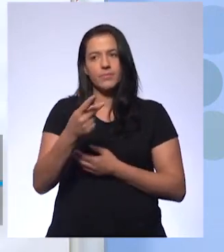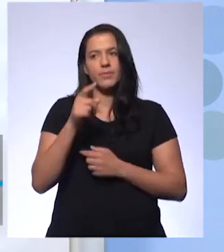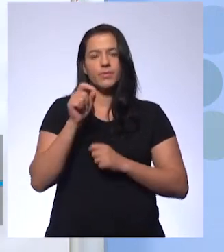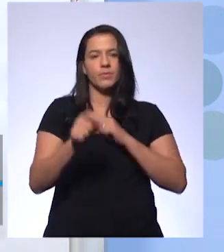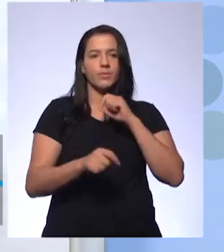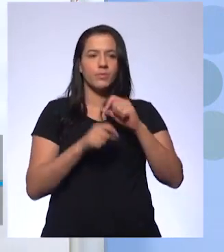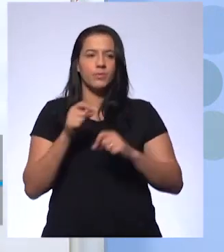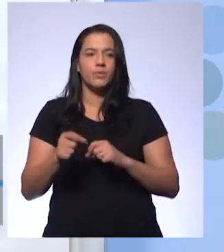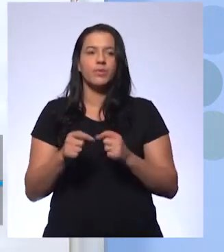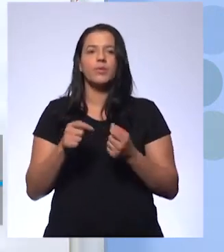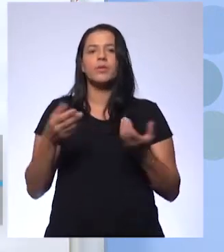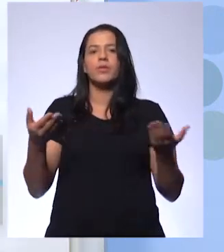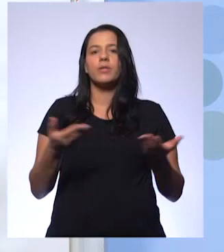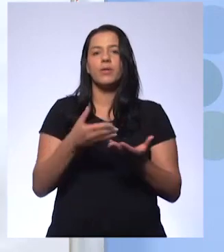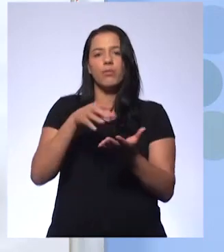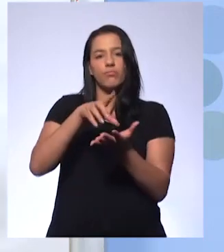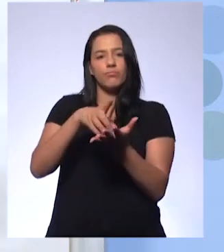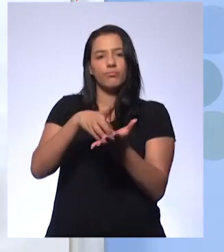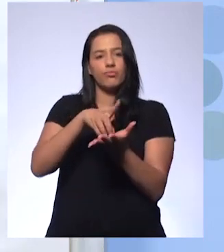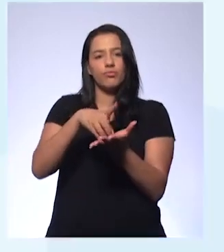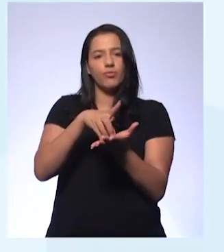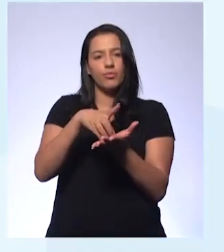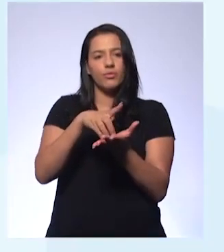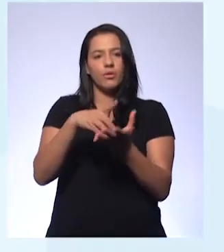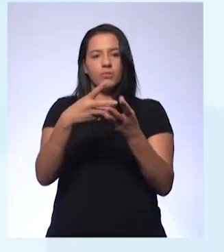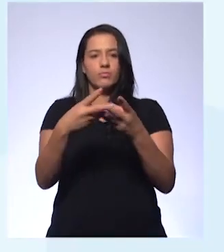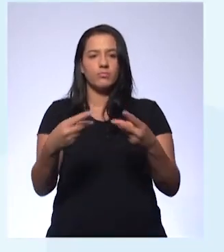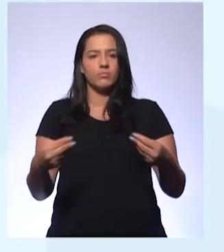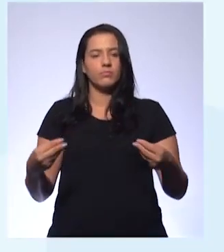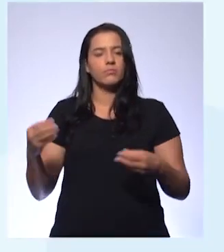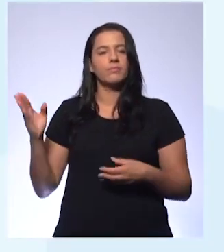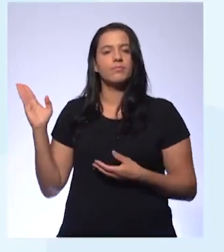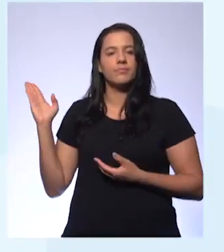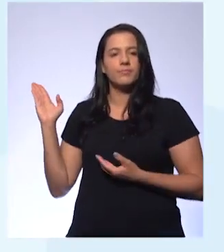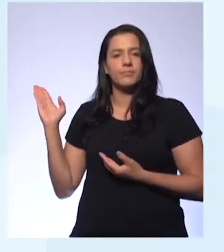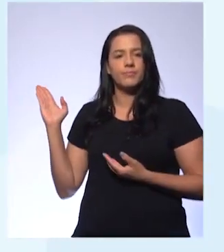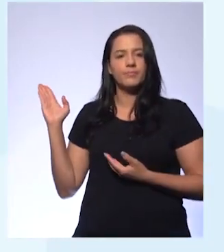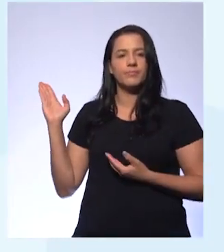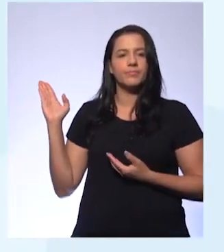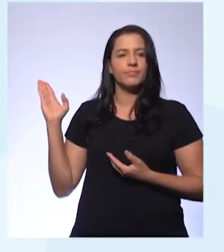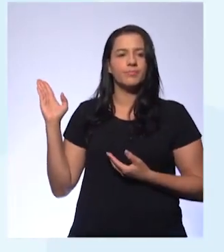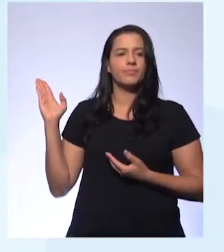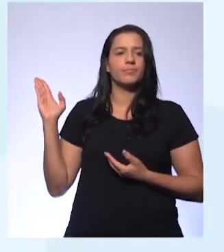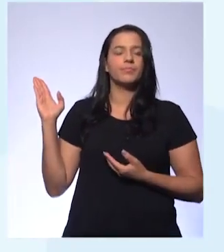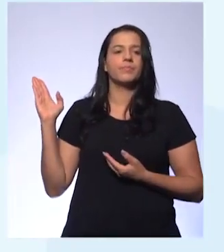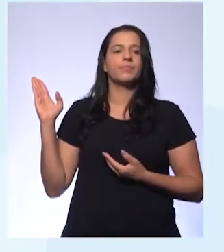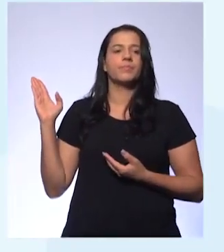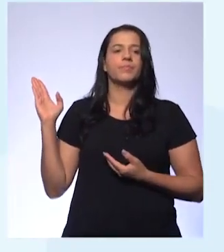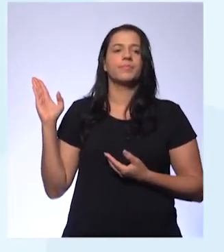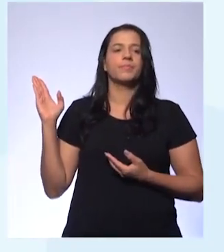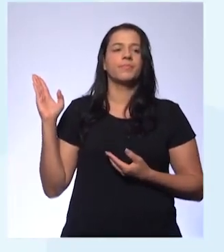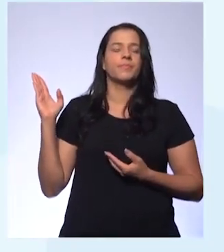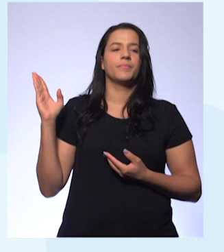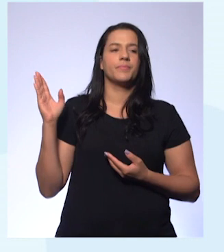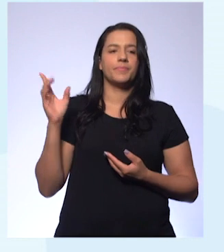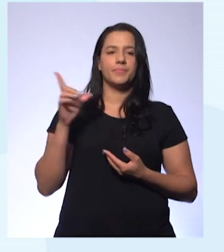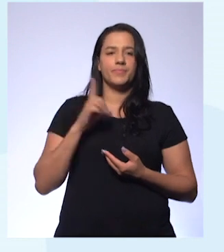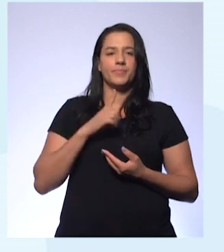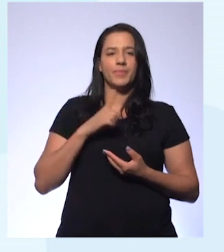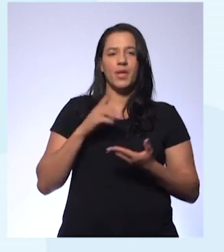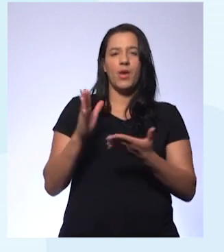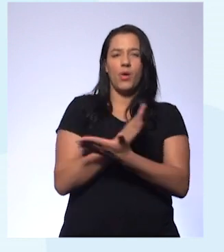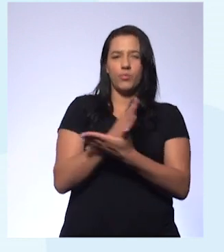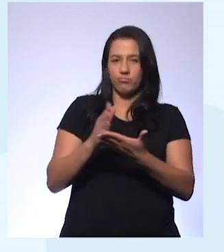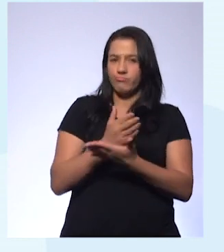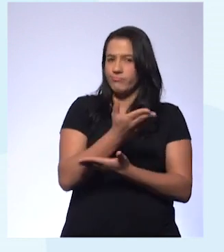a extinção dos dinossauros. Não foi isso? Olha que bonitinho. Tem um dinossauro bonitinho aí. Eu sei que tem alguns de vocês aí em casa que curtem